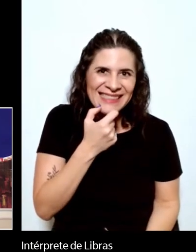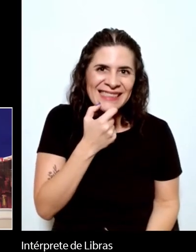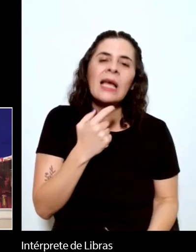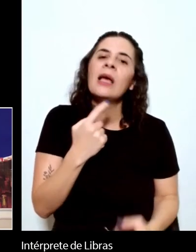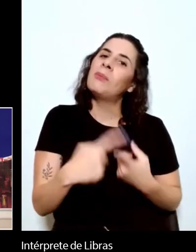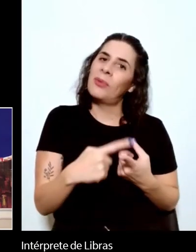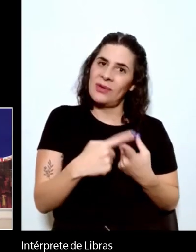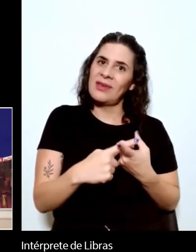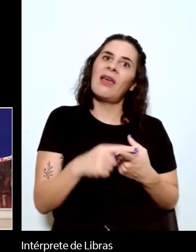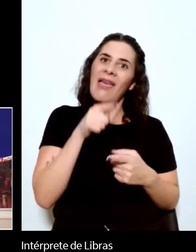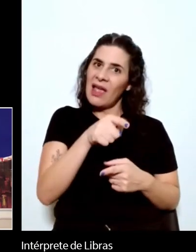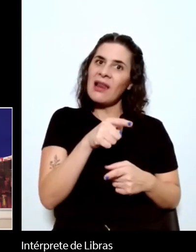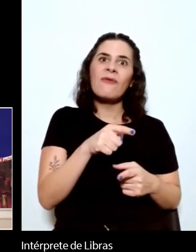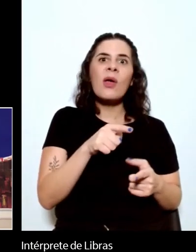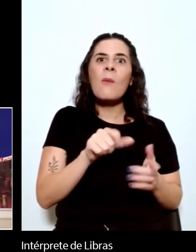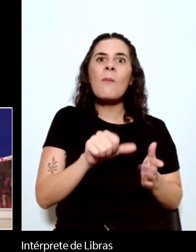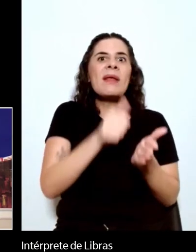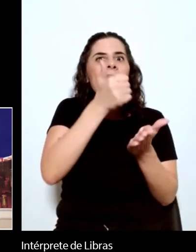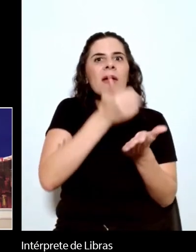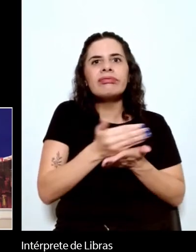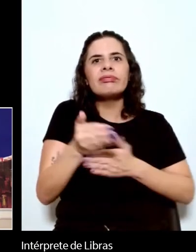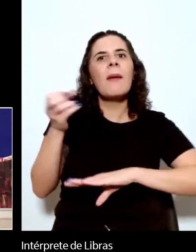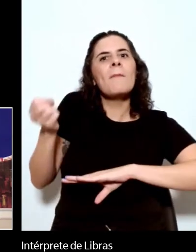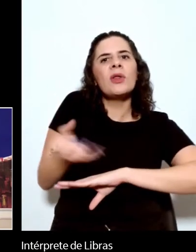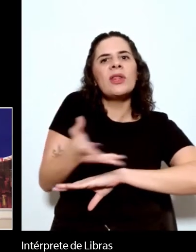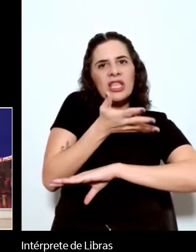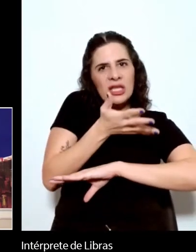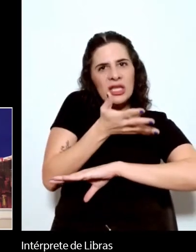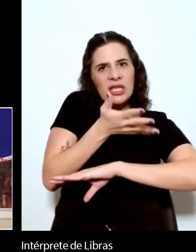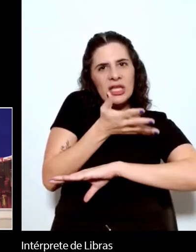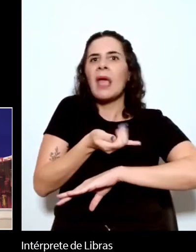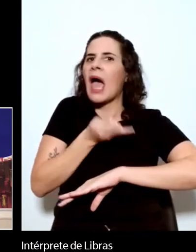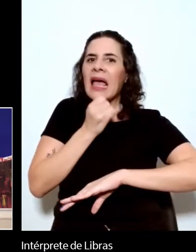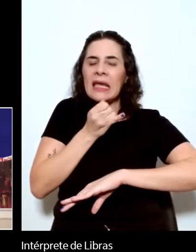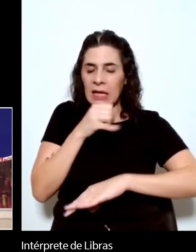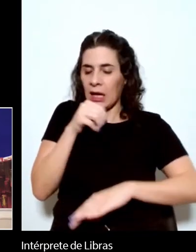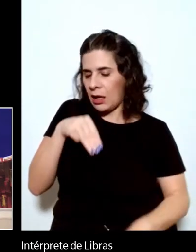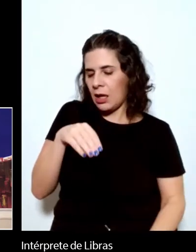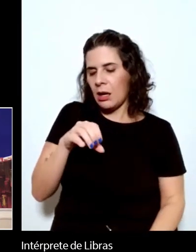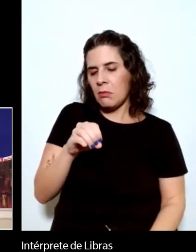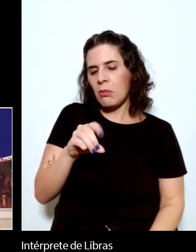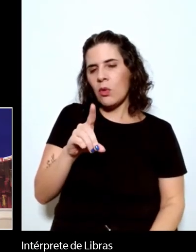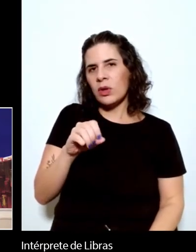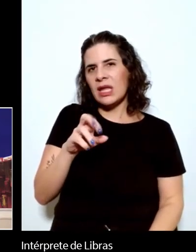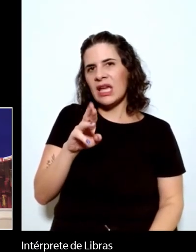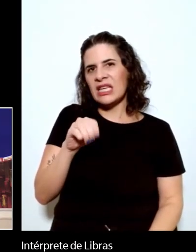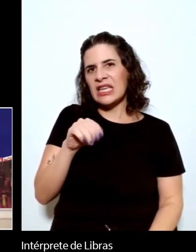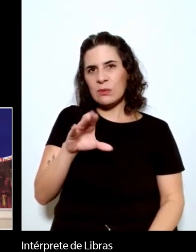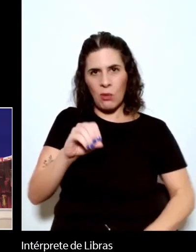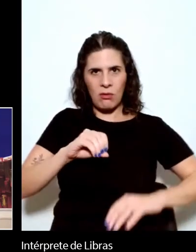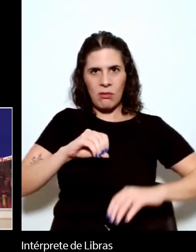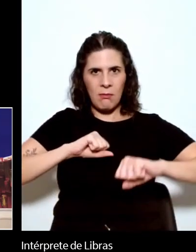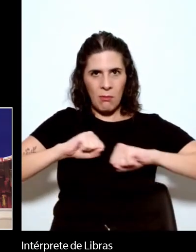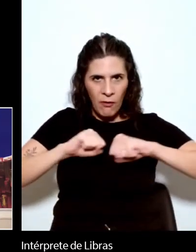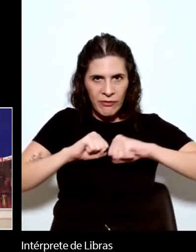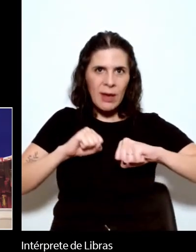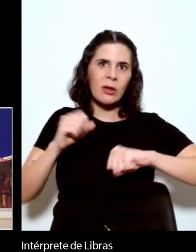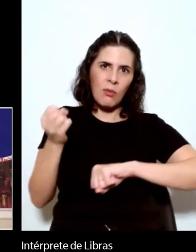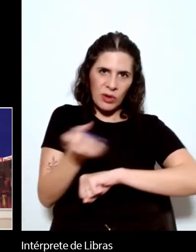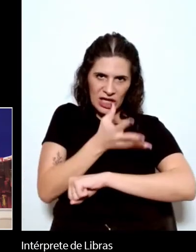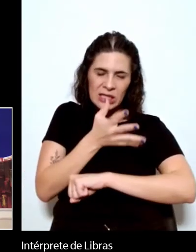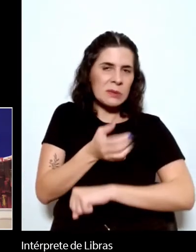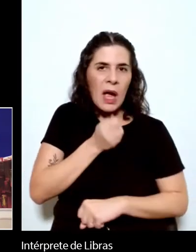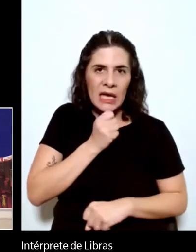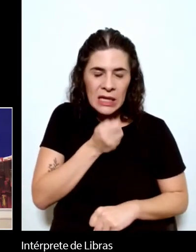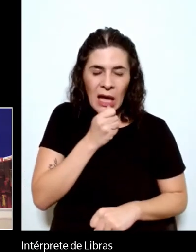Assis é um dos precursores da modernidade, mesmo antes do chamado modernismo em literatura de língua inglesa, o Machado de Assis é um precursor